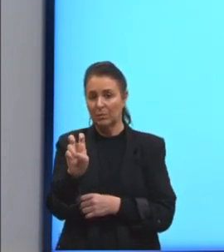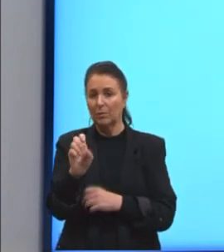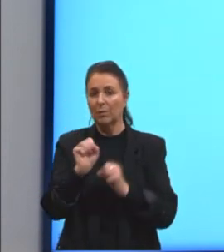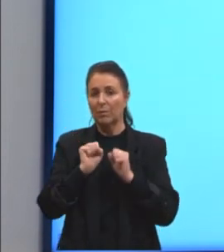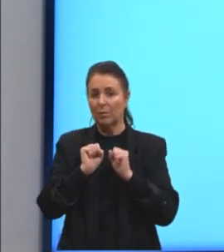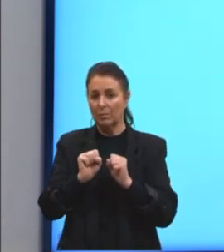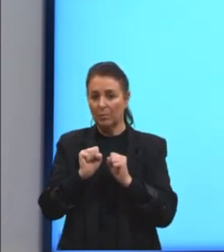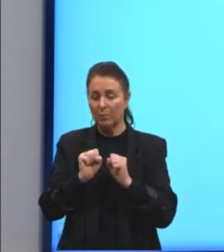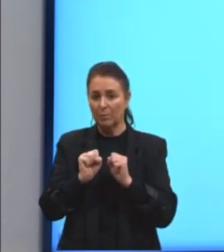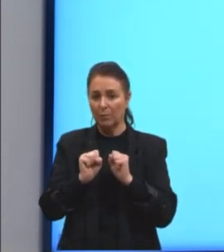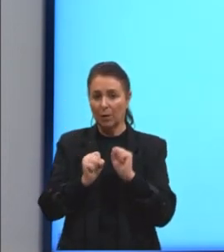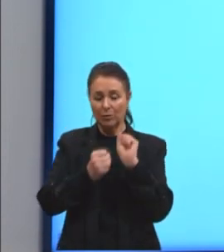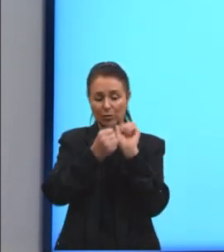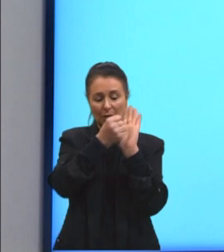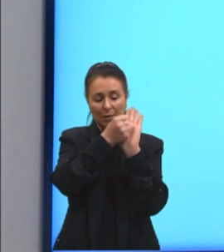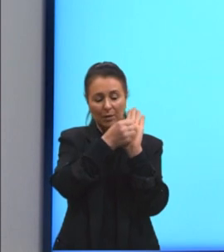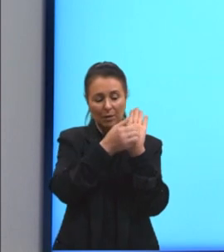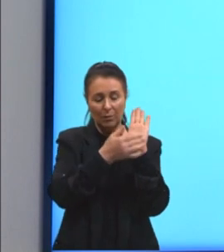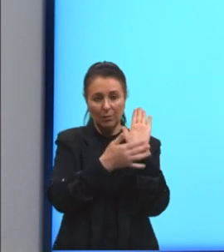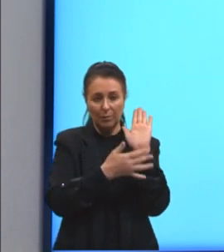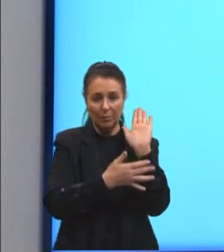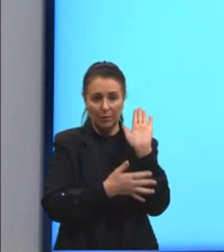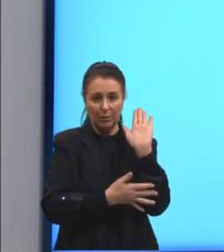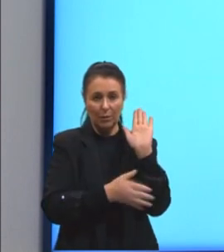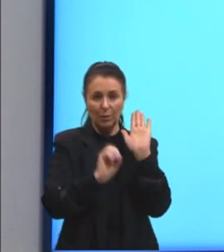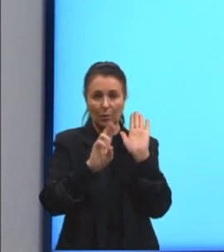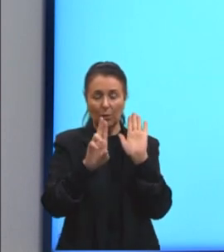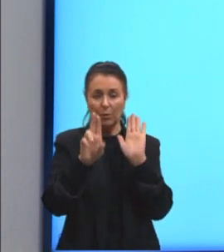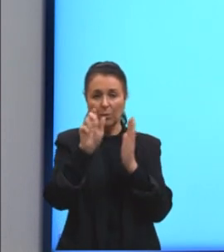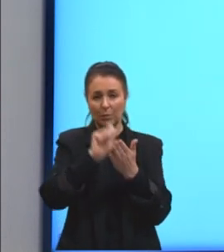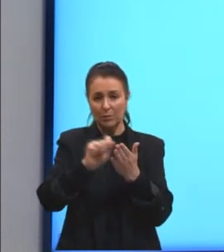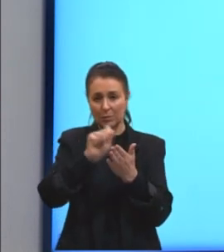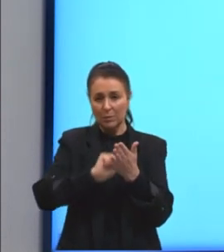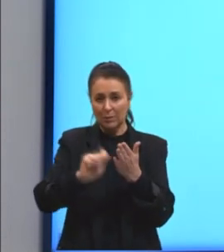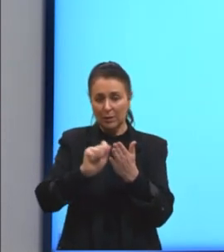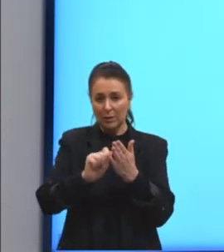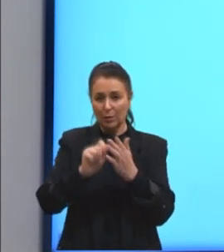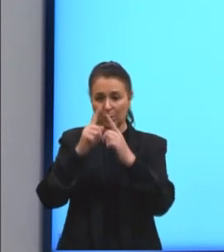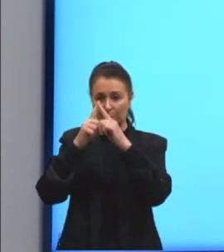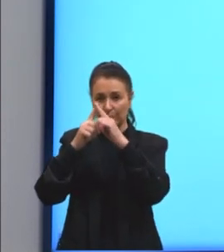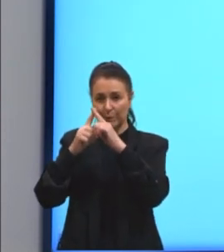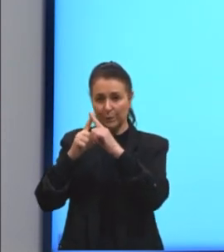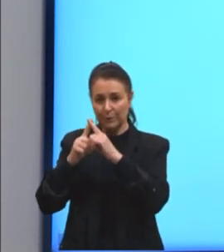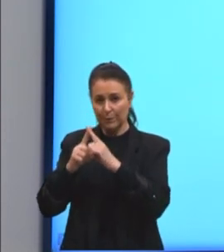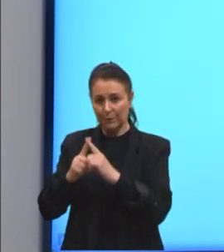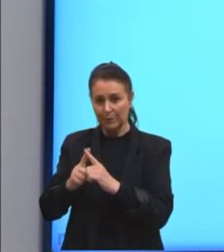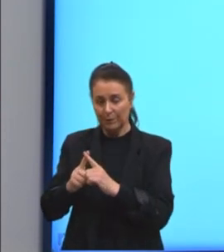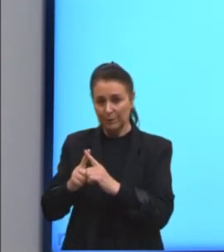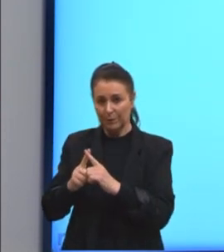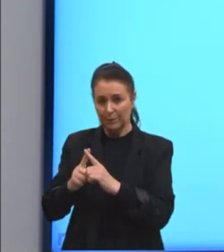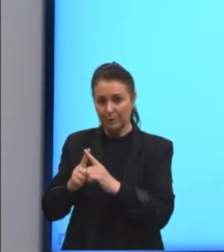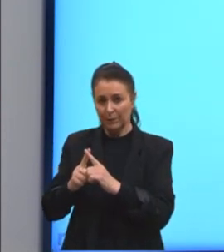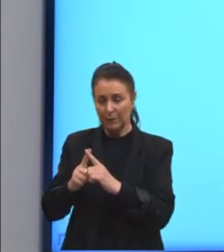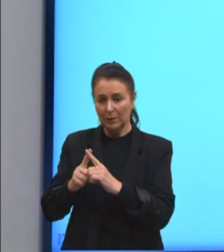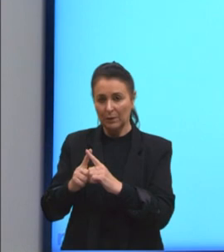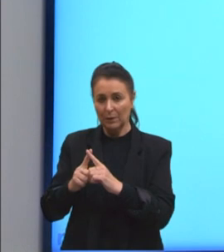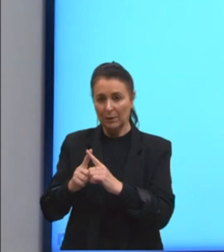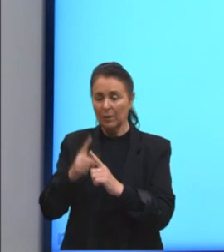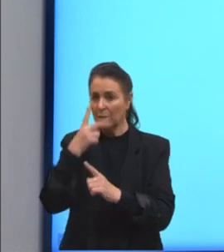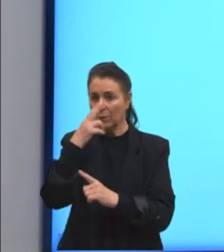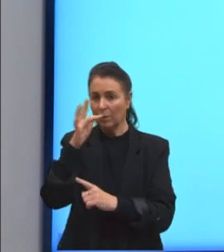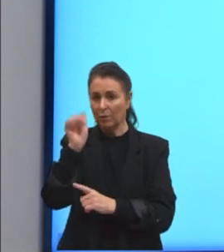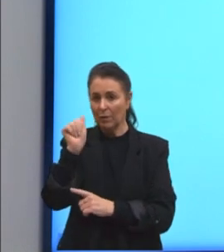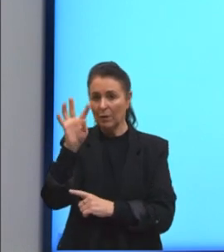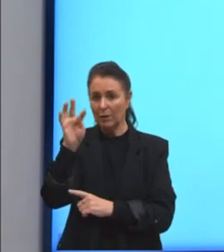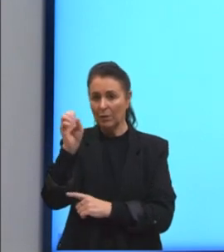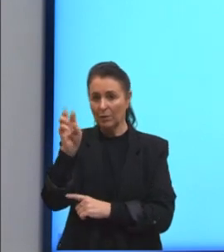podemos decompor, né? Ou escrever como um produto de mesmos fatores, porque o